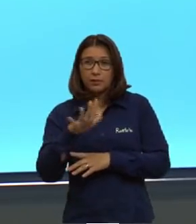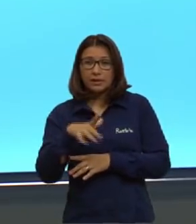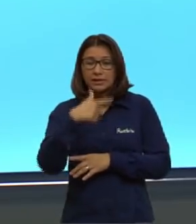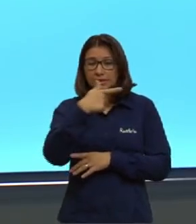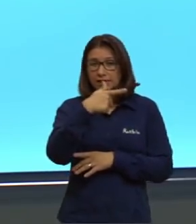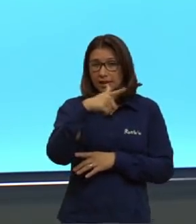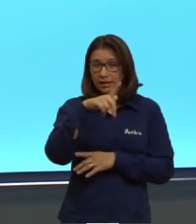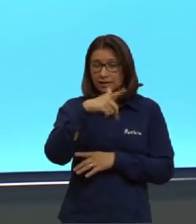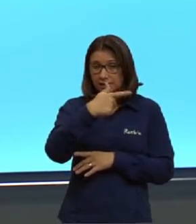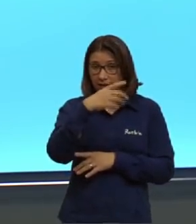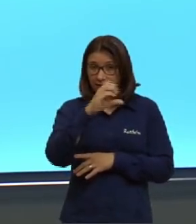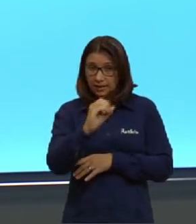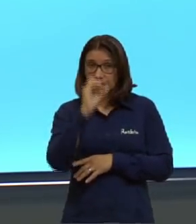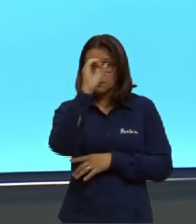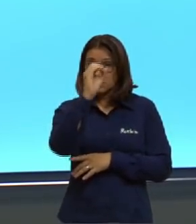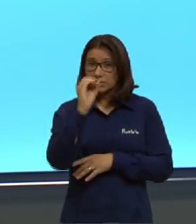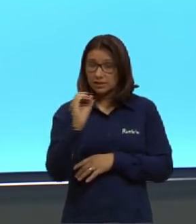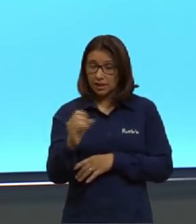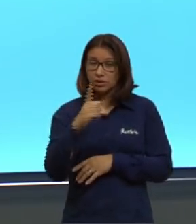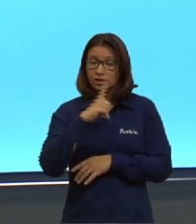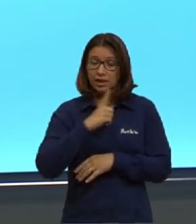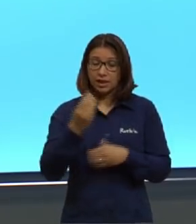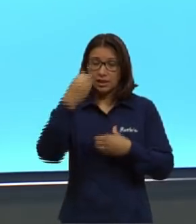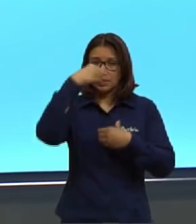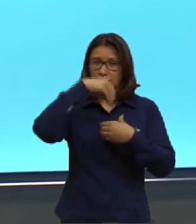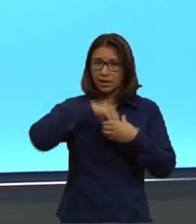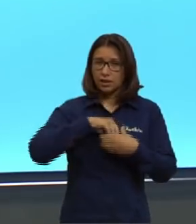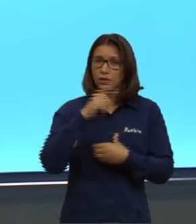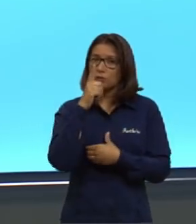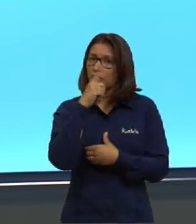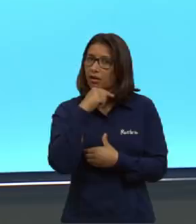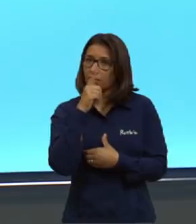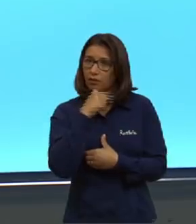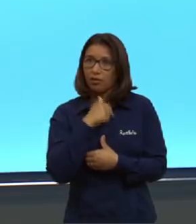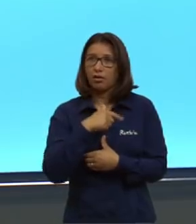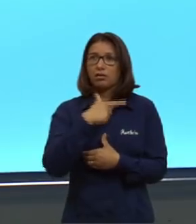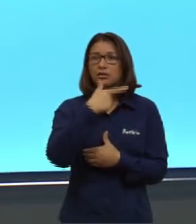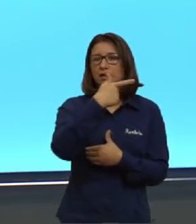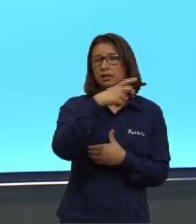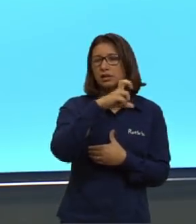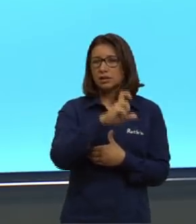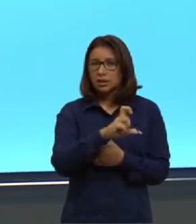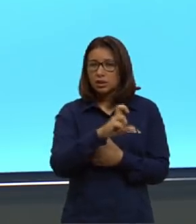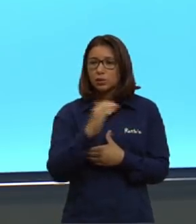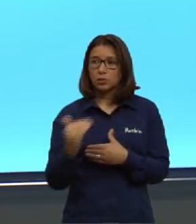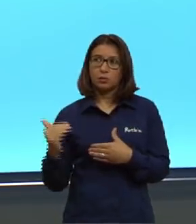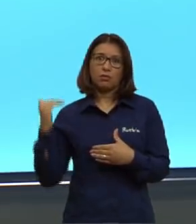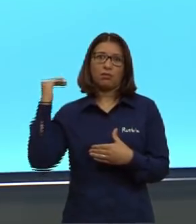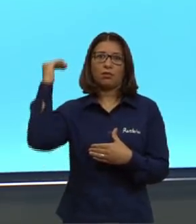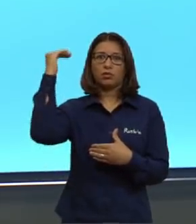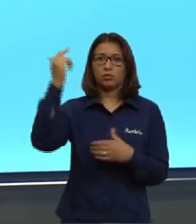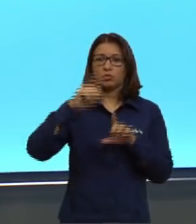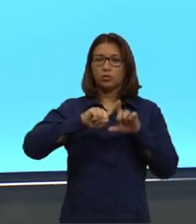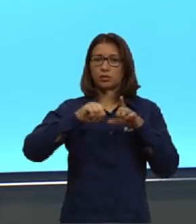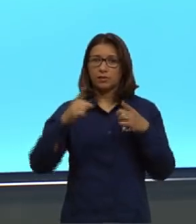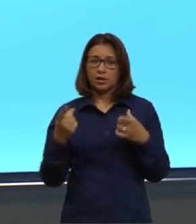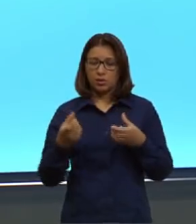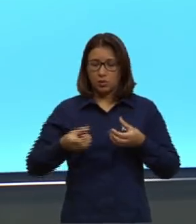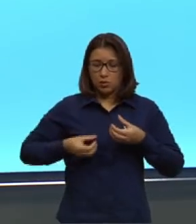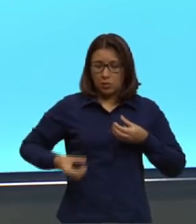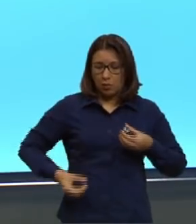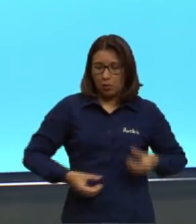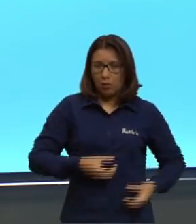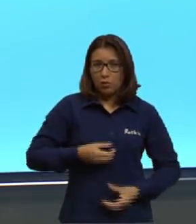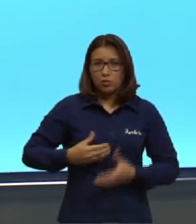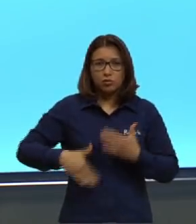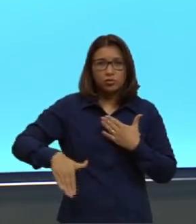70% de água, né? Mais ou menos 60%, 65% no indivíduo adulto, mas nos órgãos aqui todos, né?